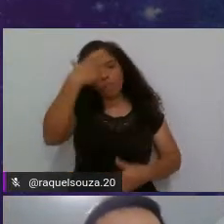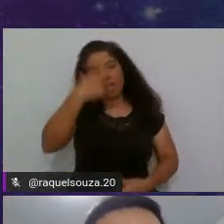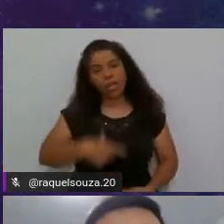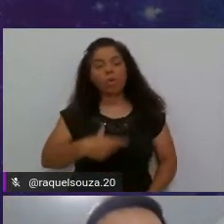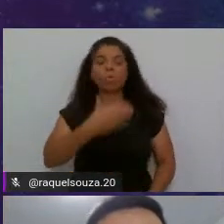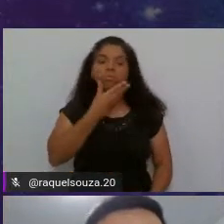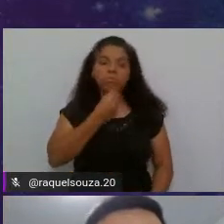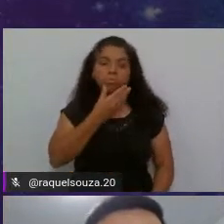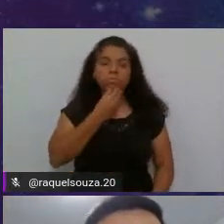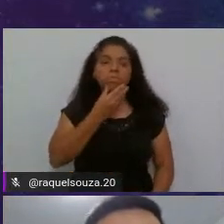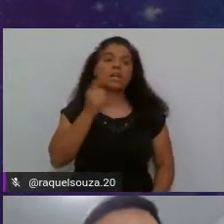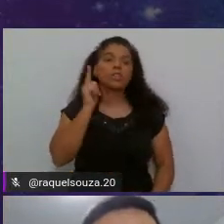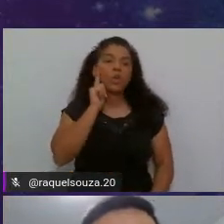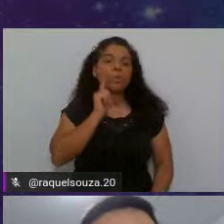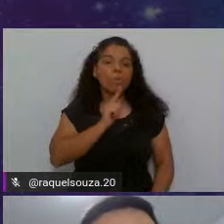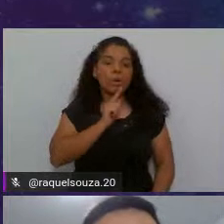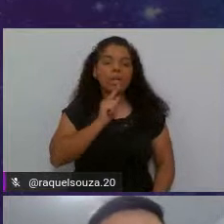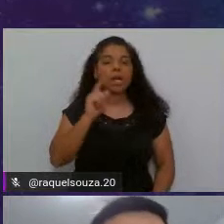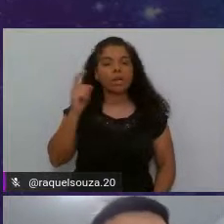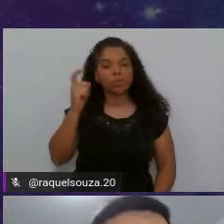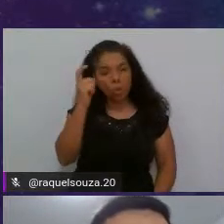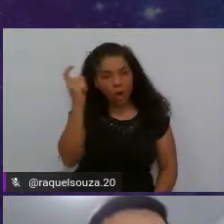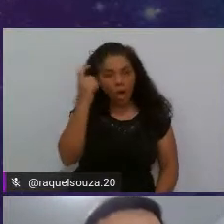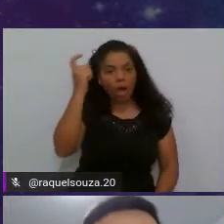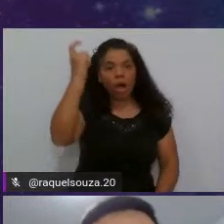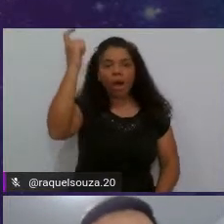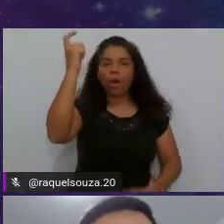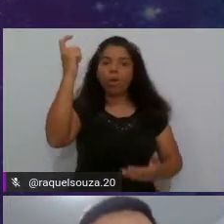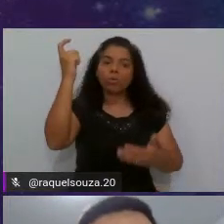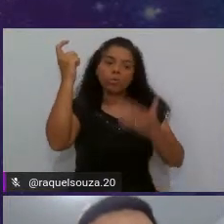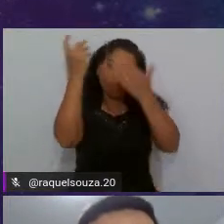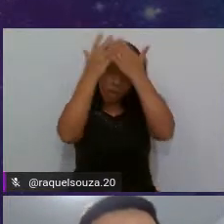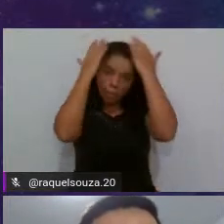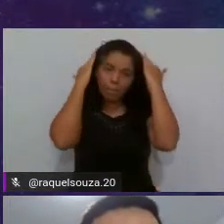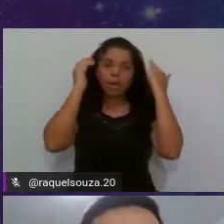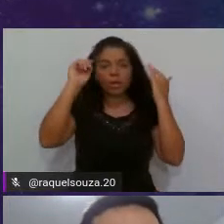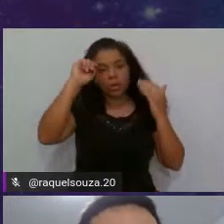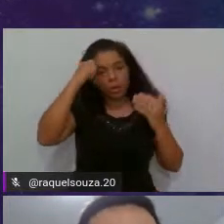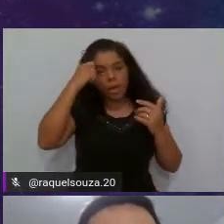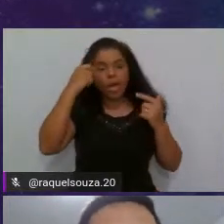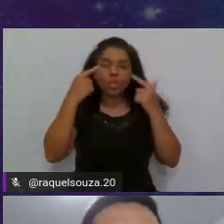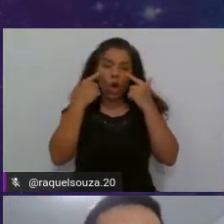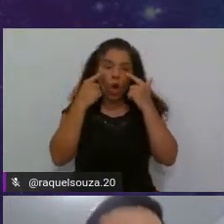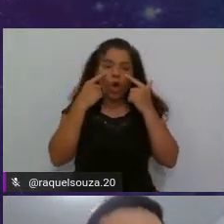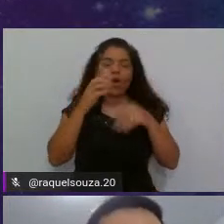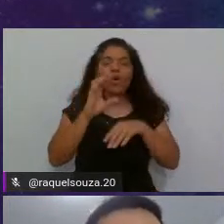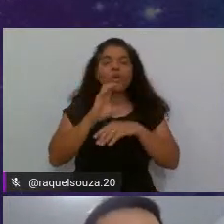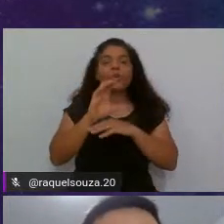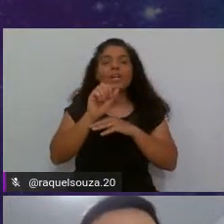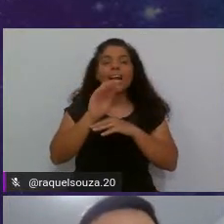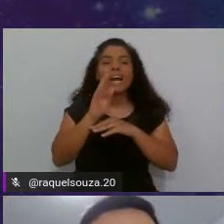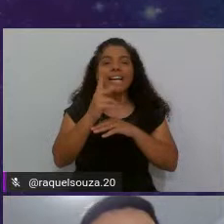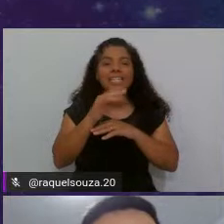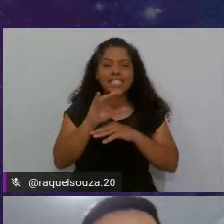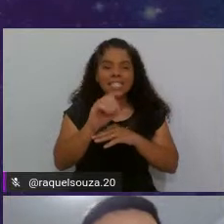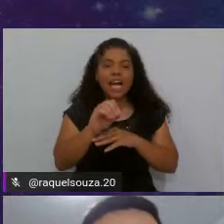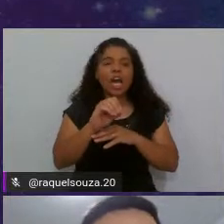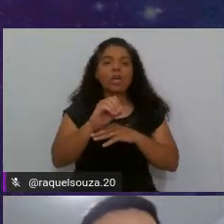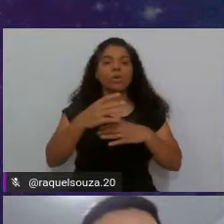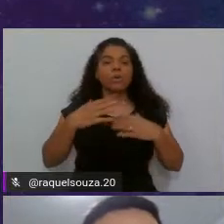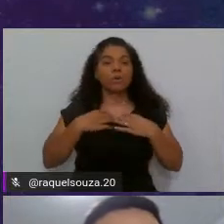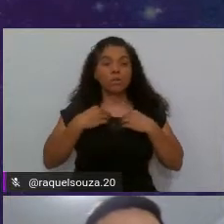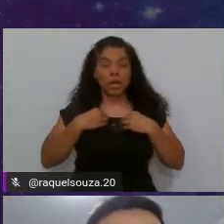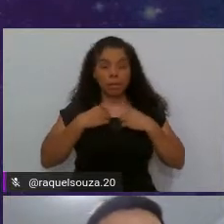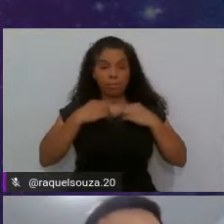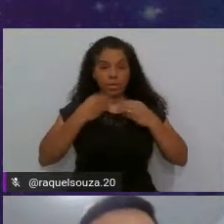rapaz moreno, alto, tenho os cabelos pretos, os olhos castanhos, estou vestido com a camisa polo amarela,